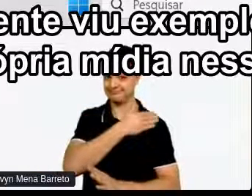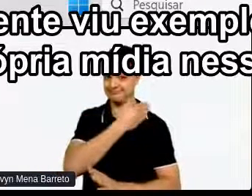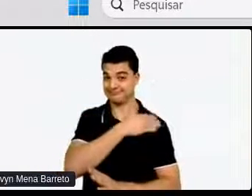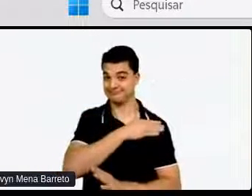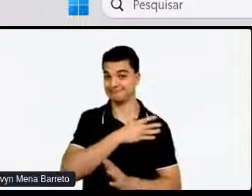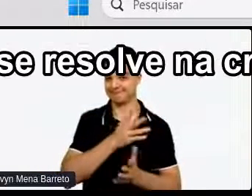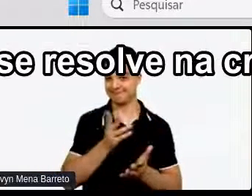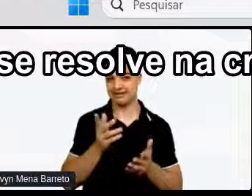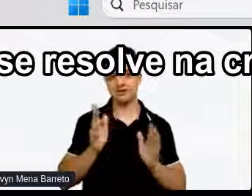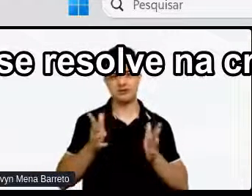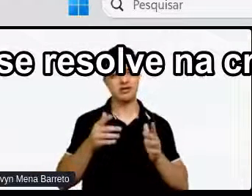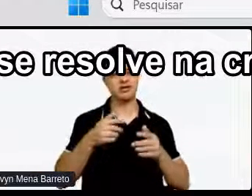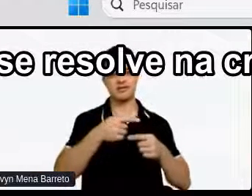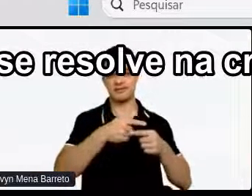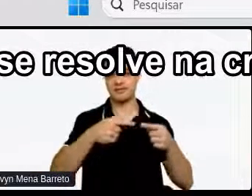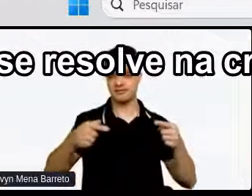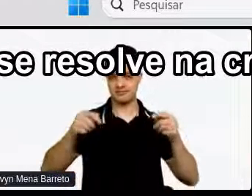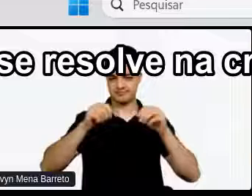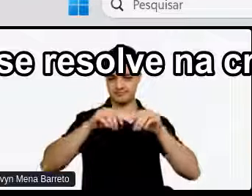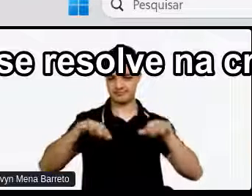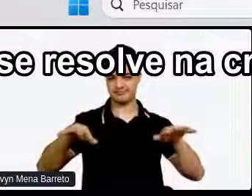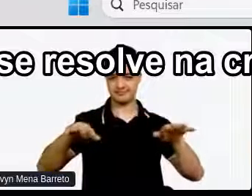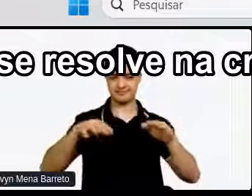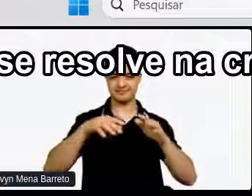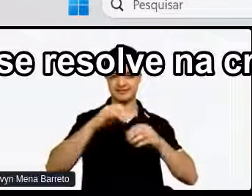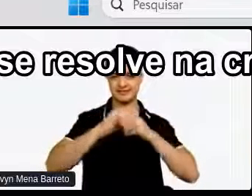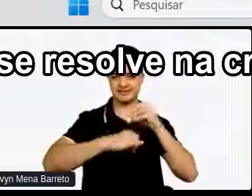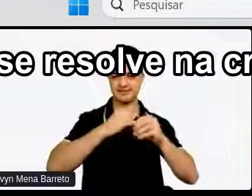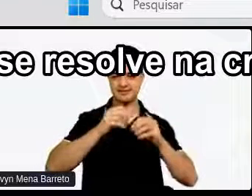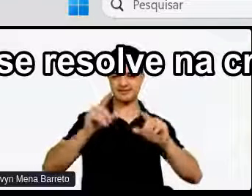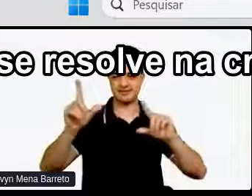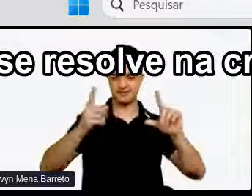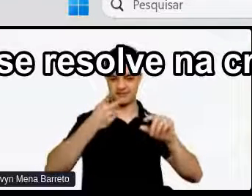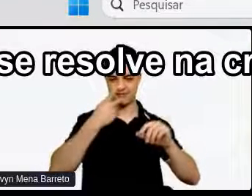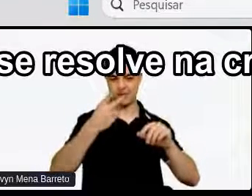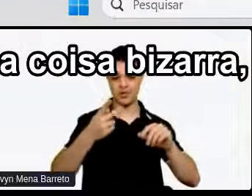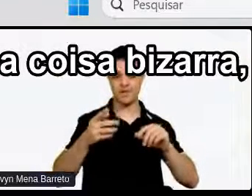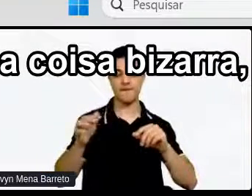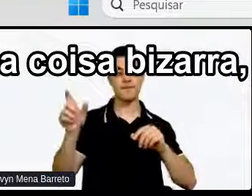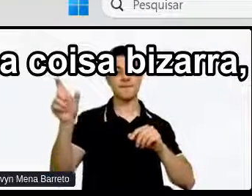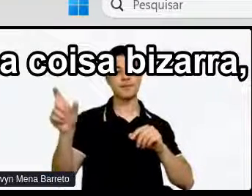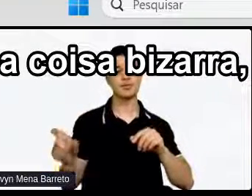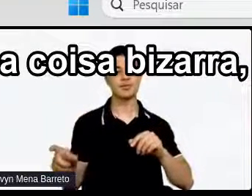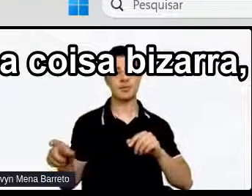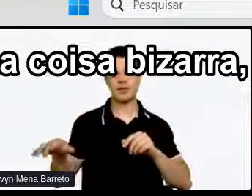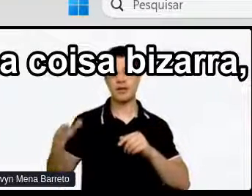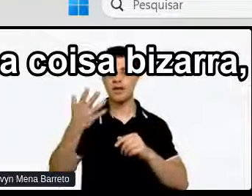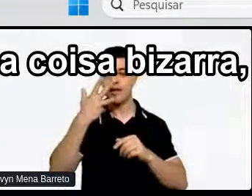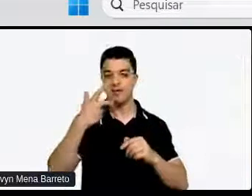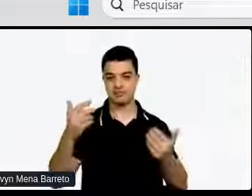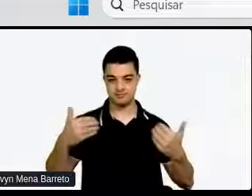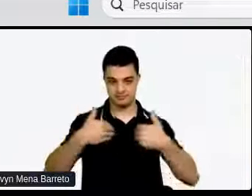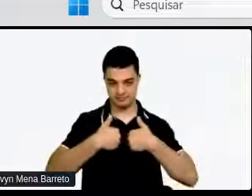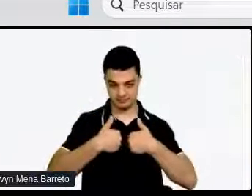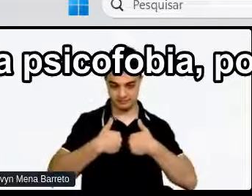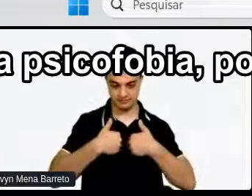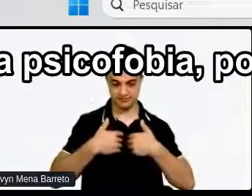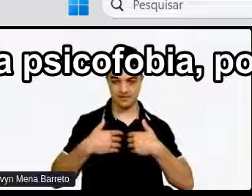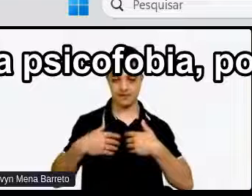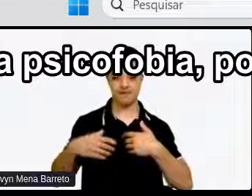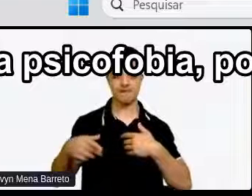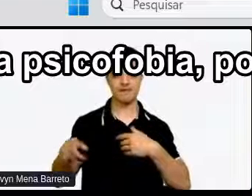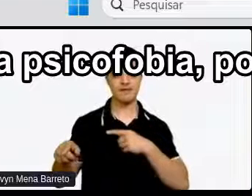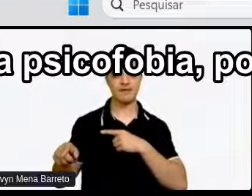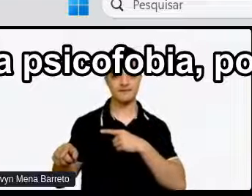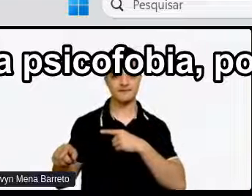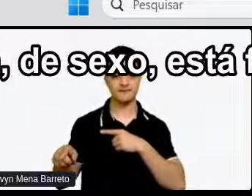semana Há de que autismo Se resolve Na criança Com pancada Por exemplo Foi uma coisa bizarra Assim que foi ouvida E a